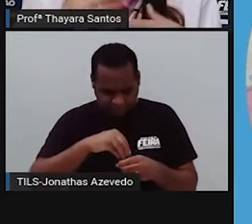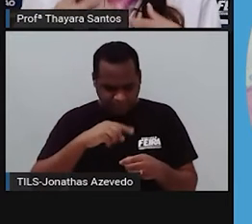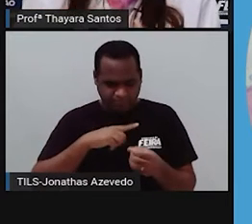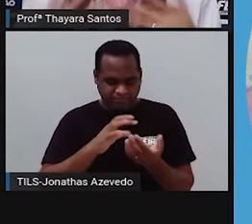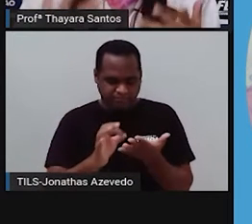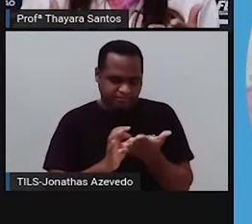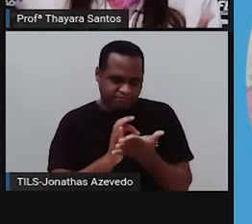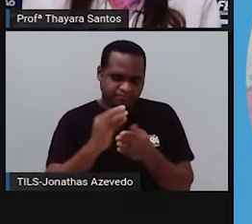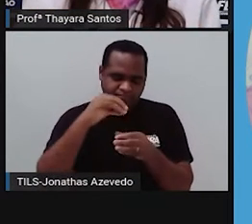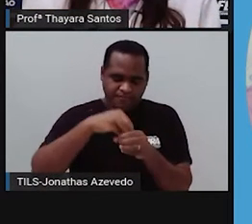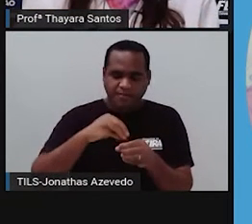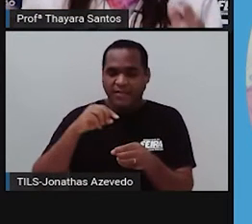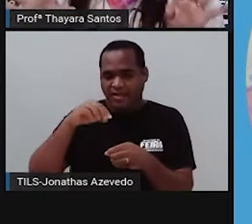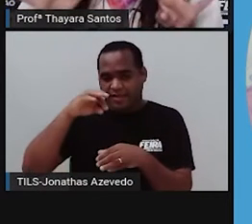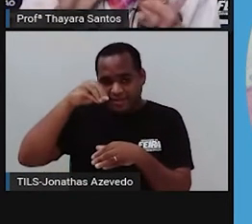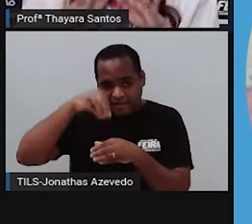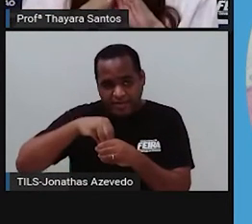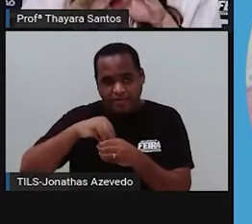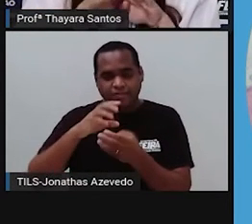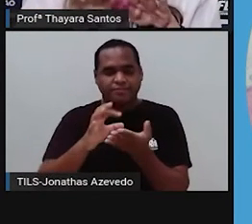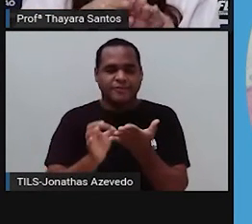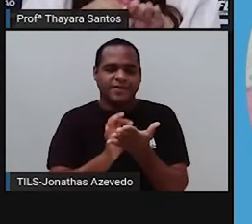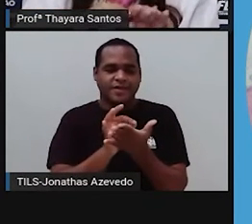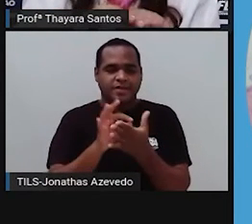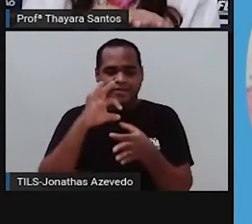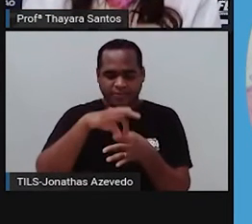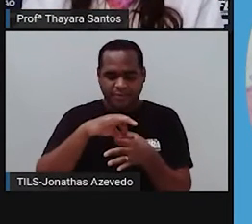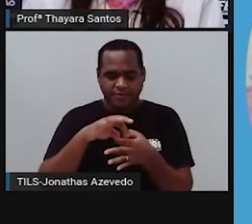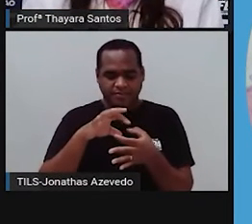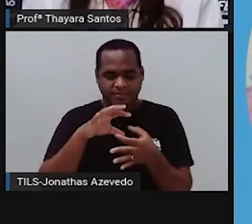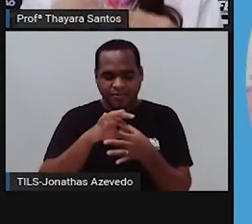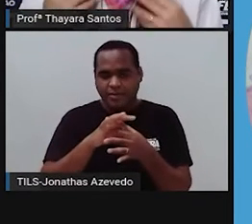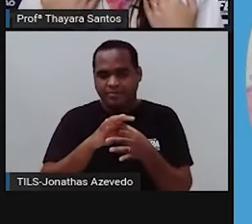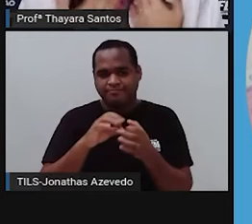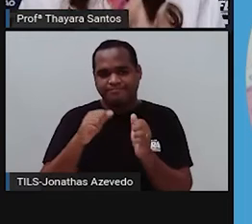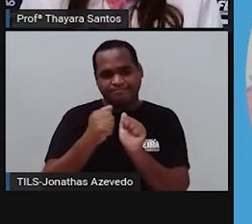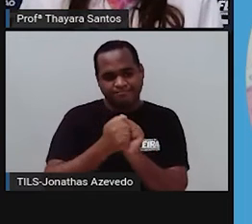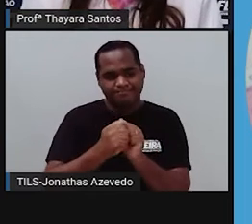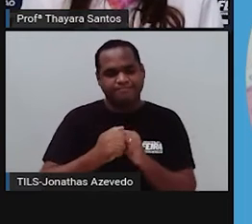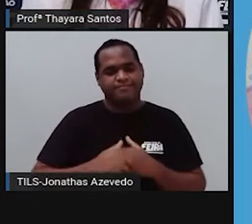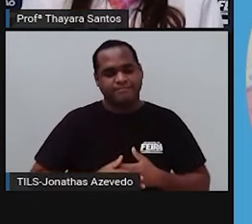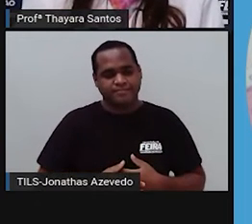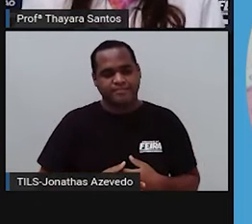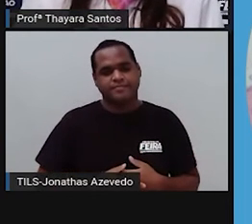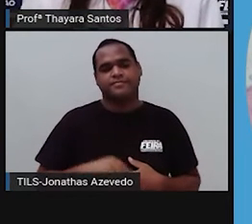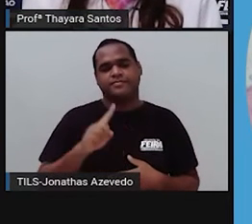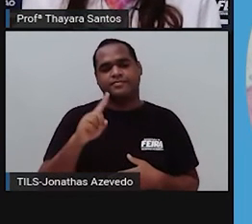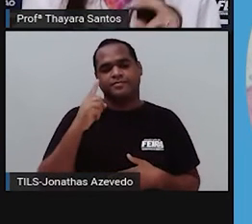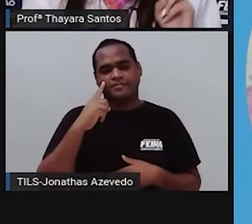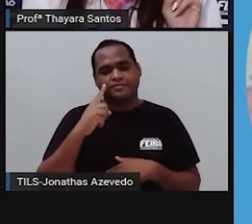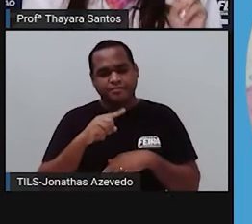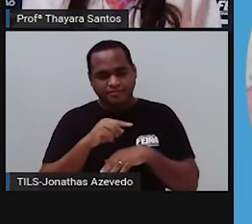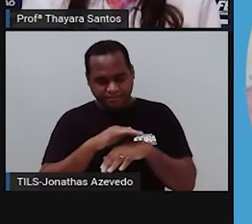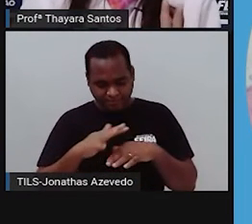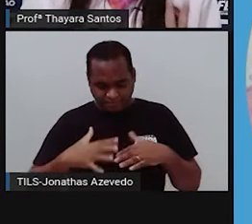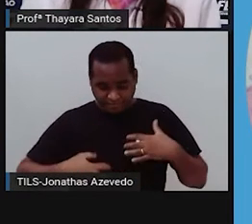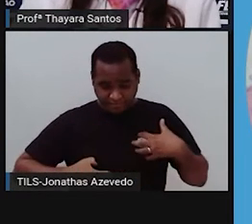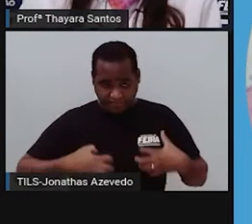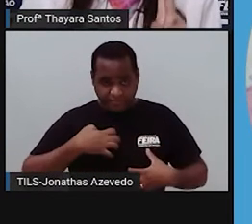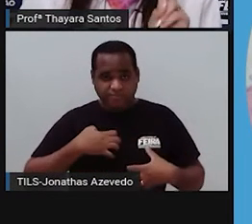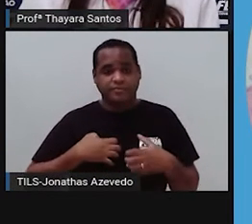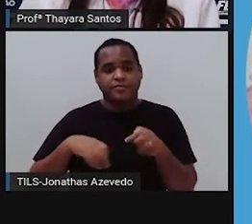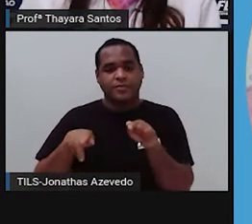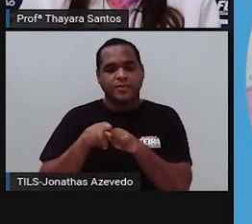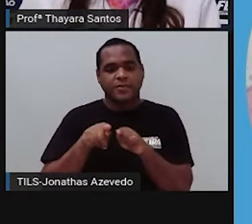a gente chama de substância intracelular, já que elas estão bem grudadas ali. E esse tecido epitelial, ele se